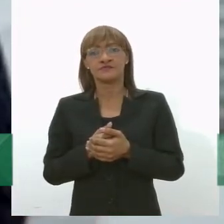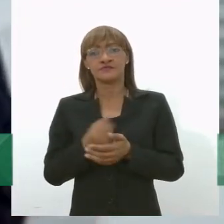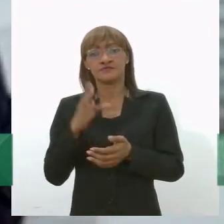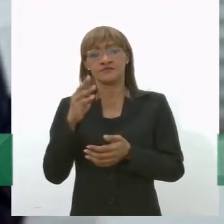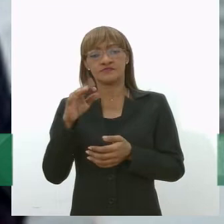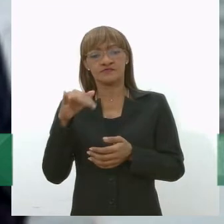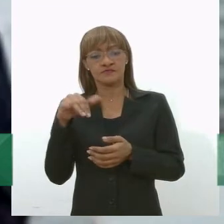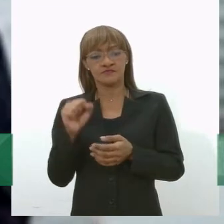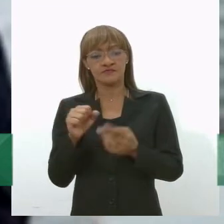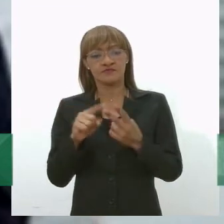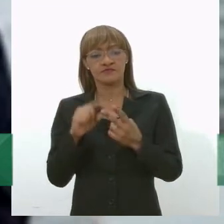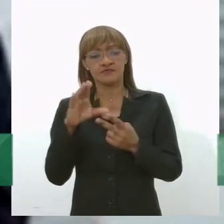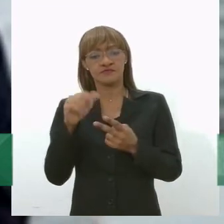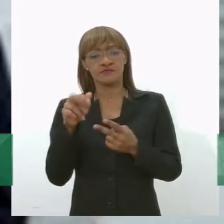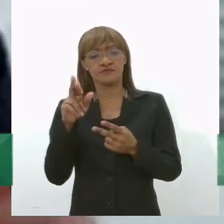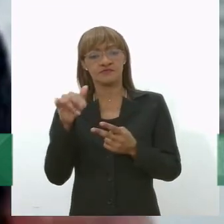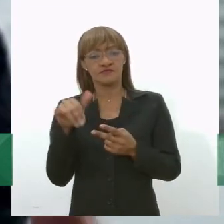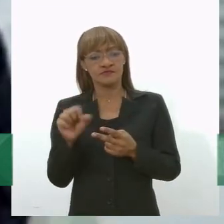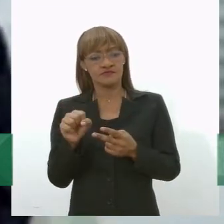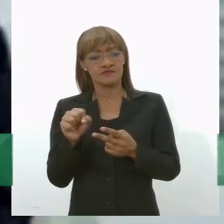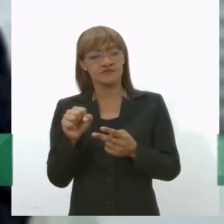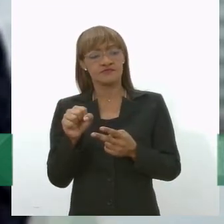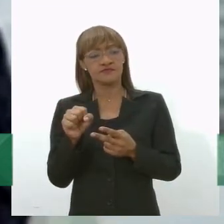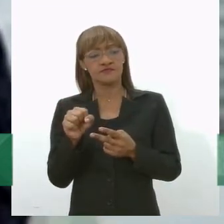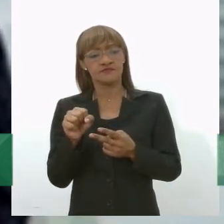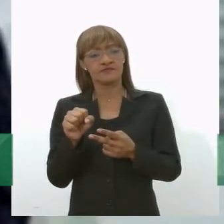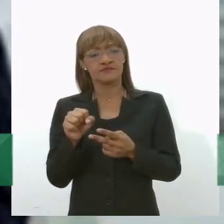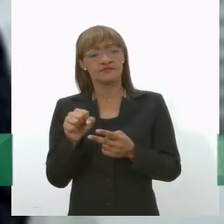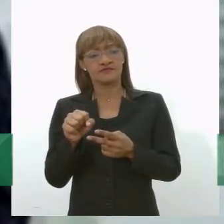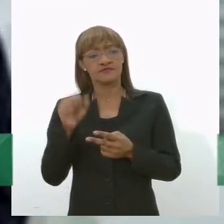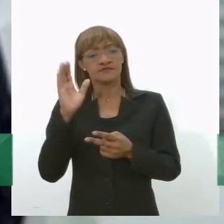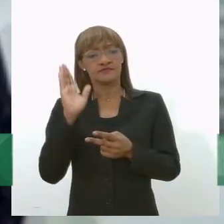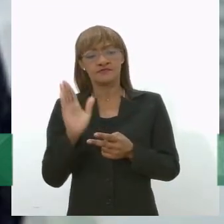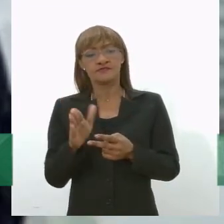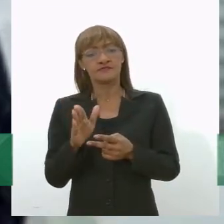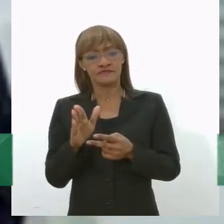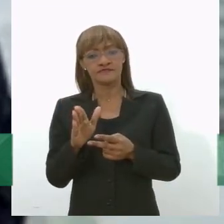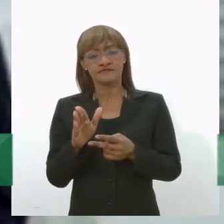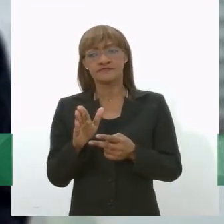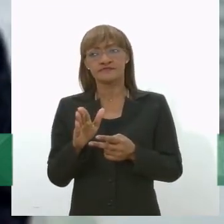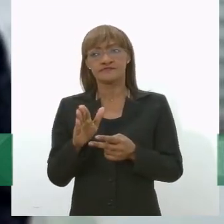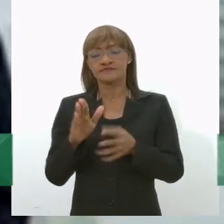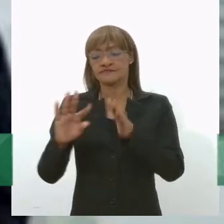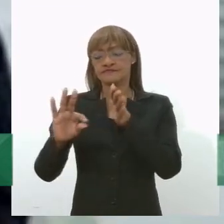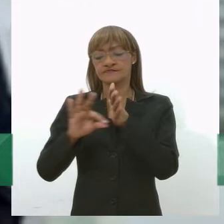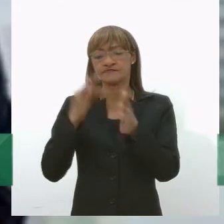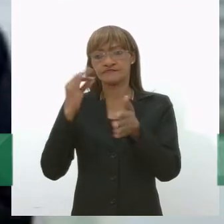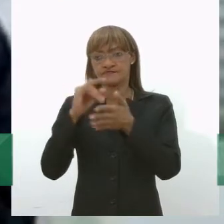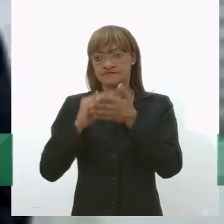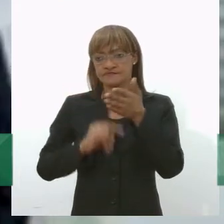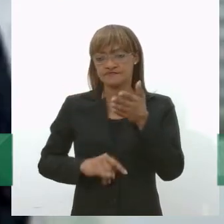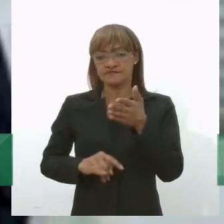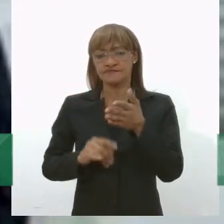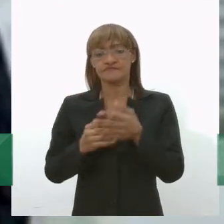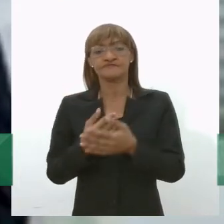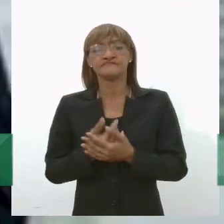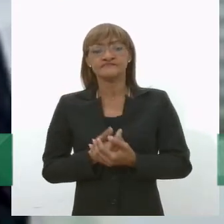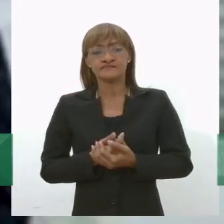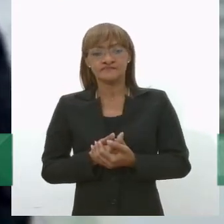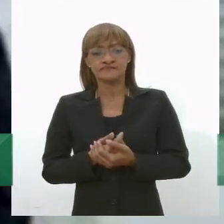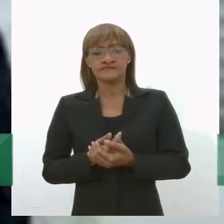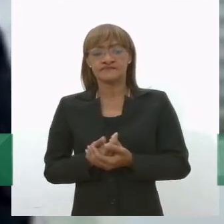A contratação da CARI, acho que já foi assinada, a gente já passou por uma nova